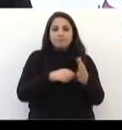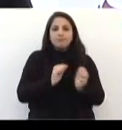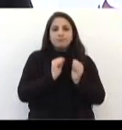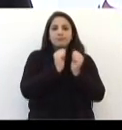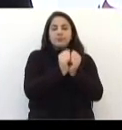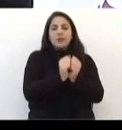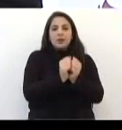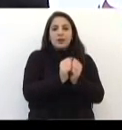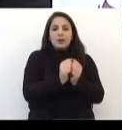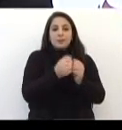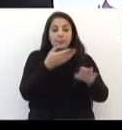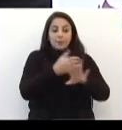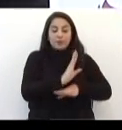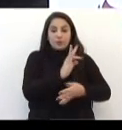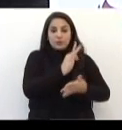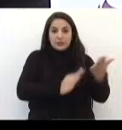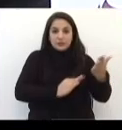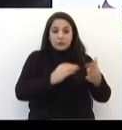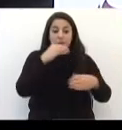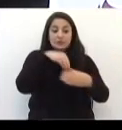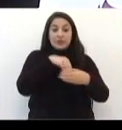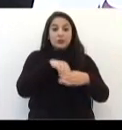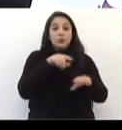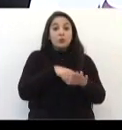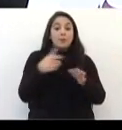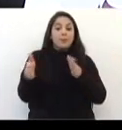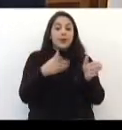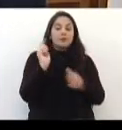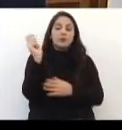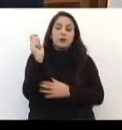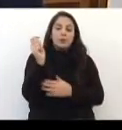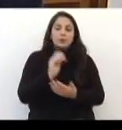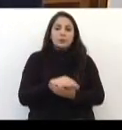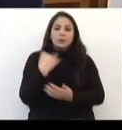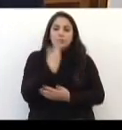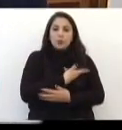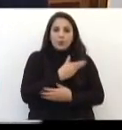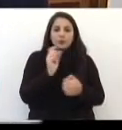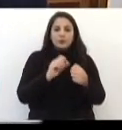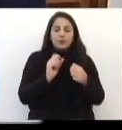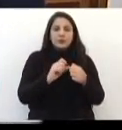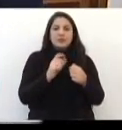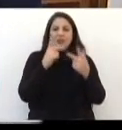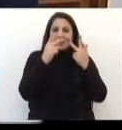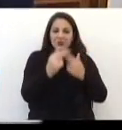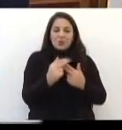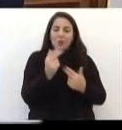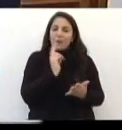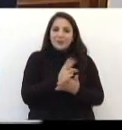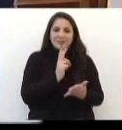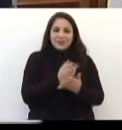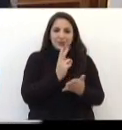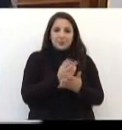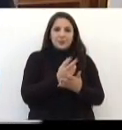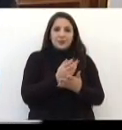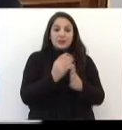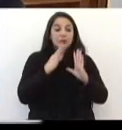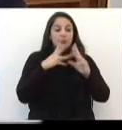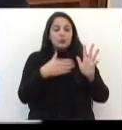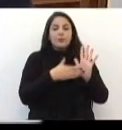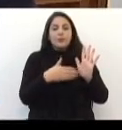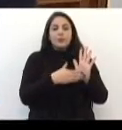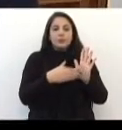aprovar o texto dentro do prazo legal em agosto. Precisamos agir como nós vemos agindo em todas as